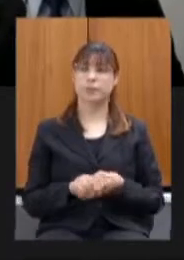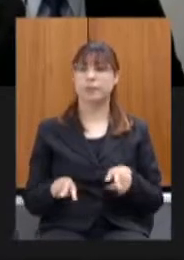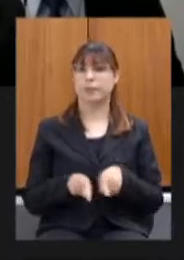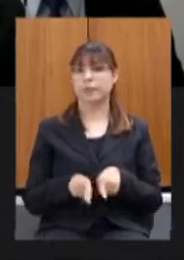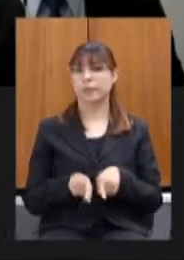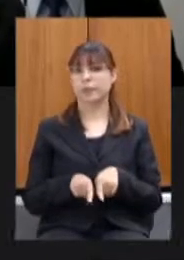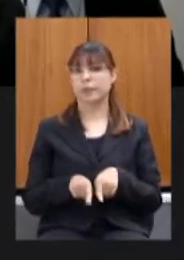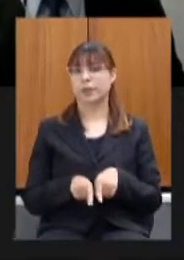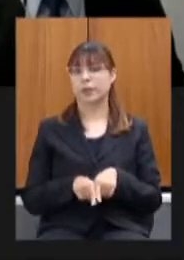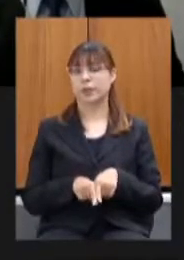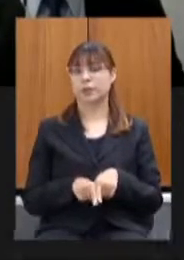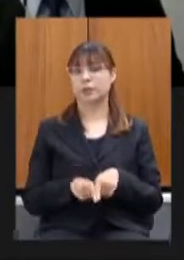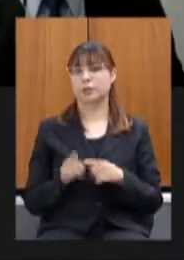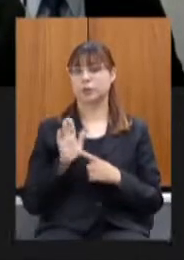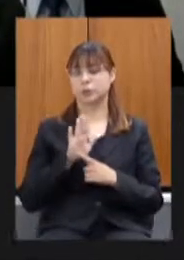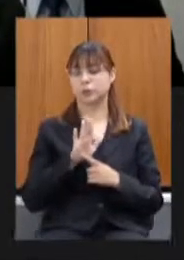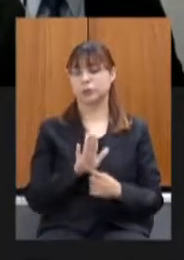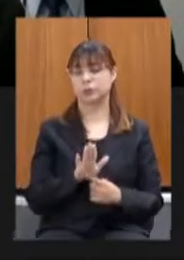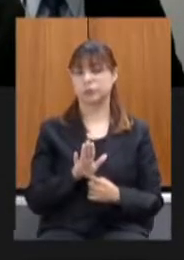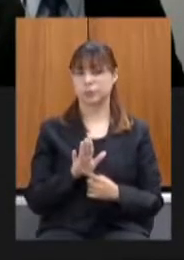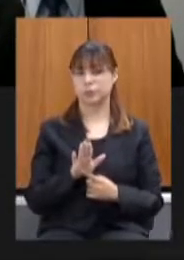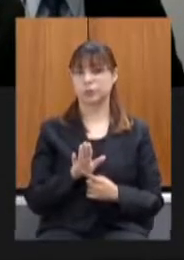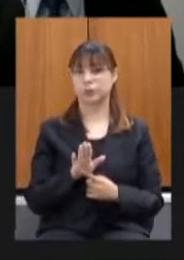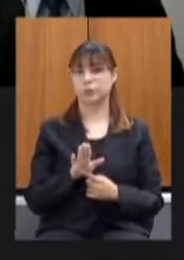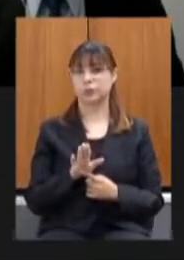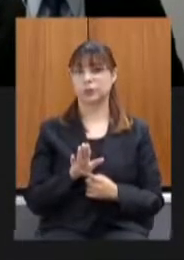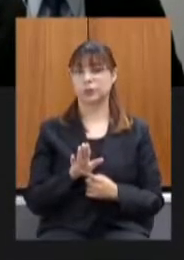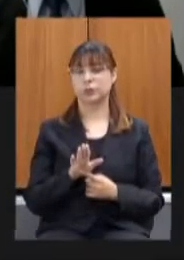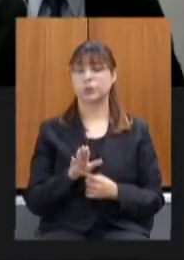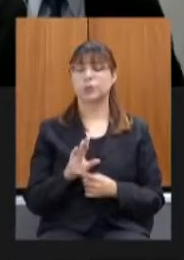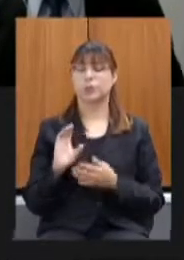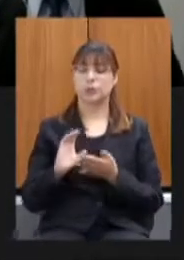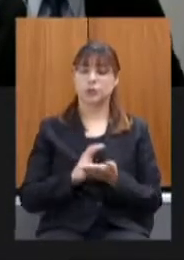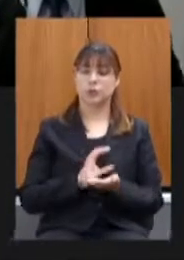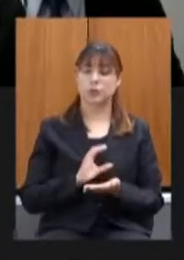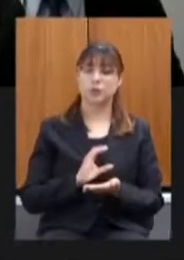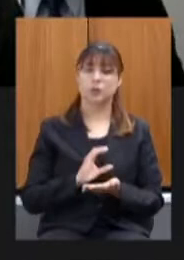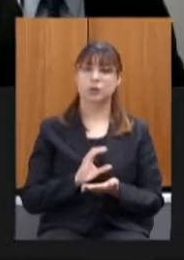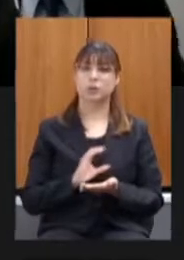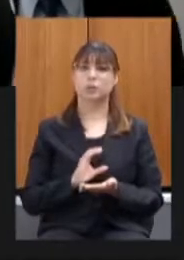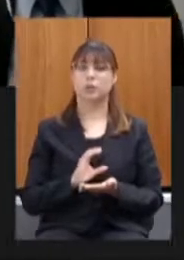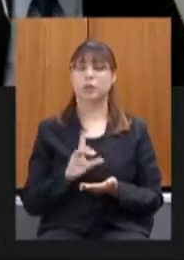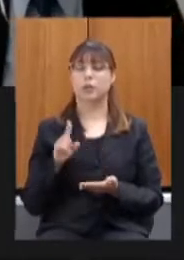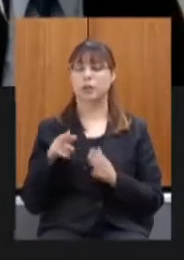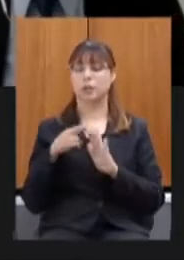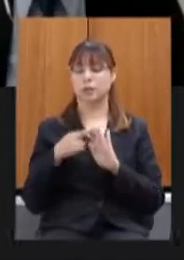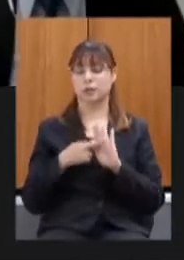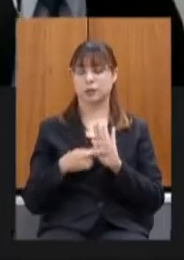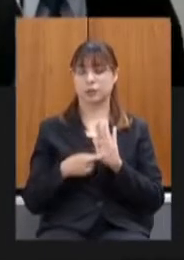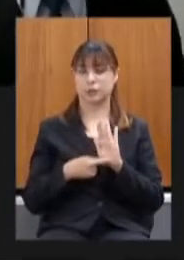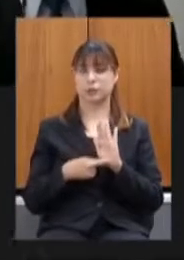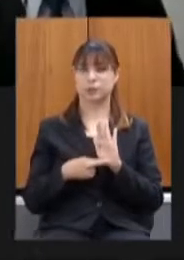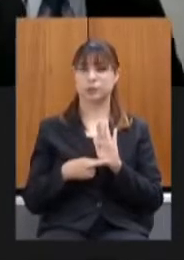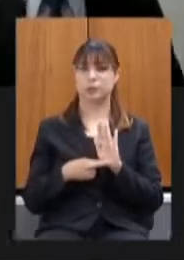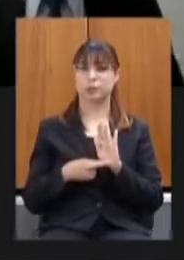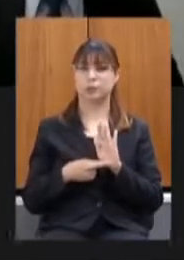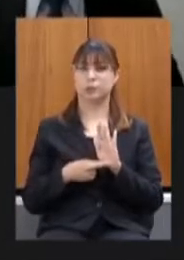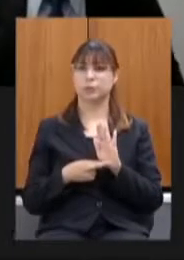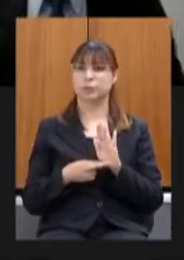da receita são relatórios que eram